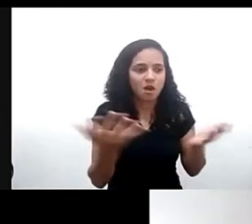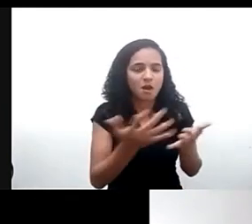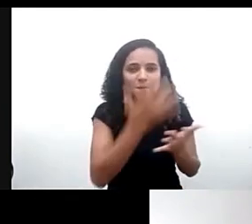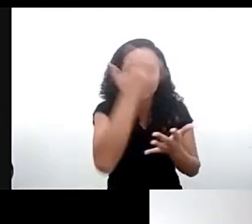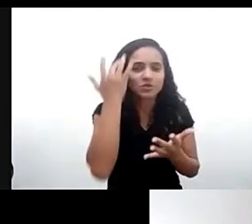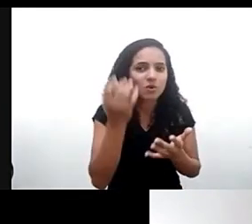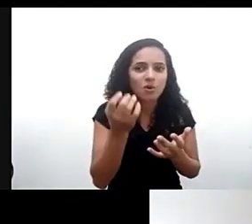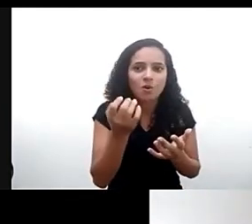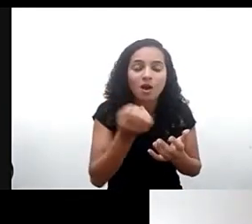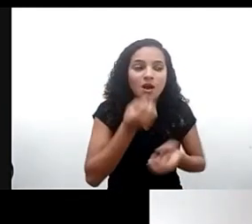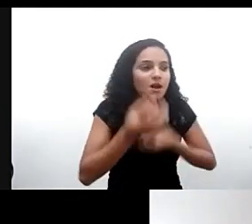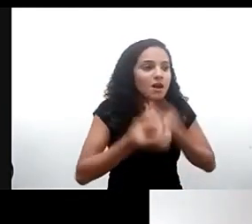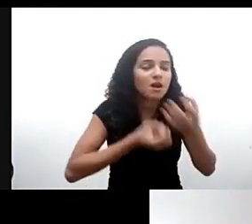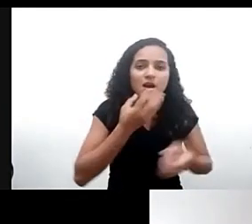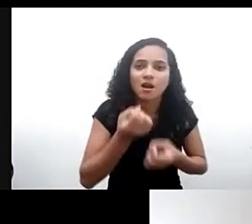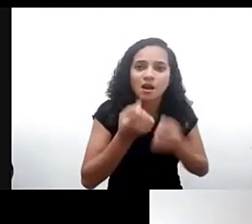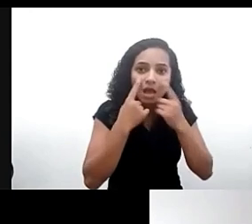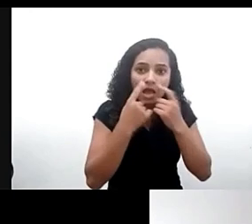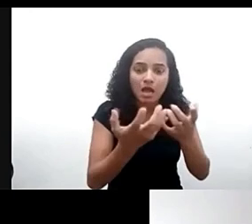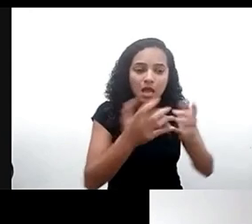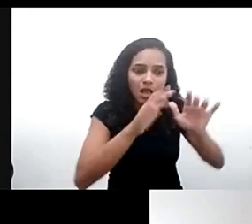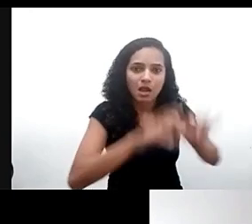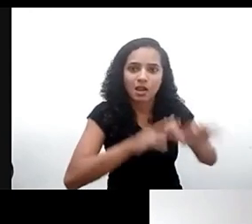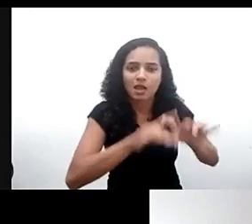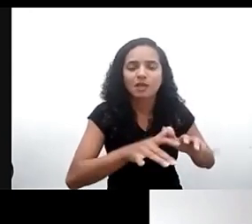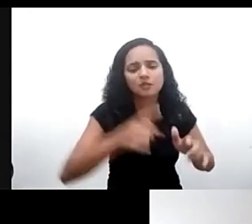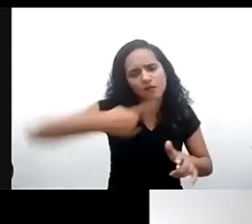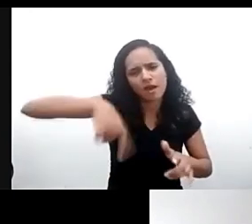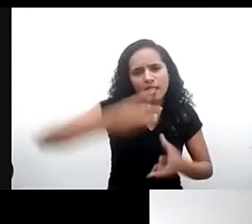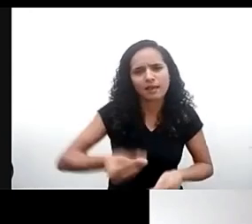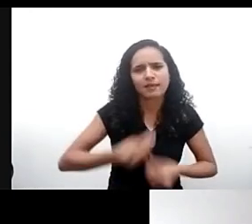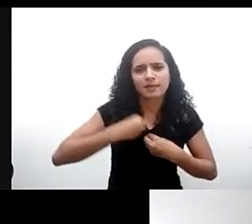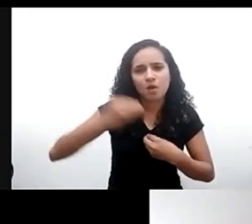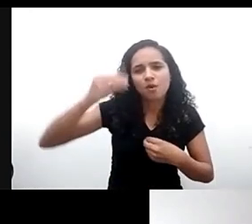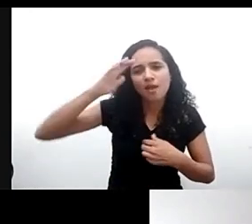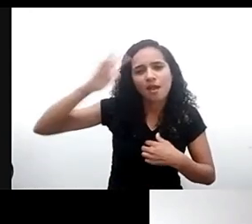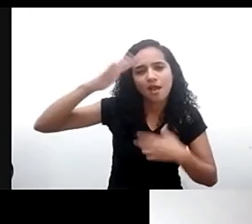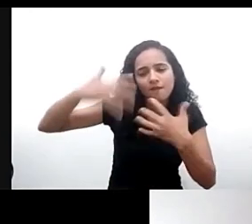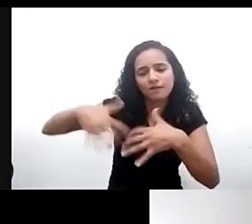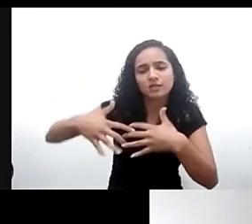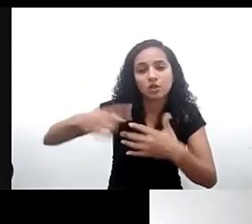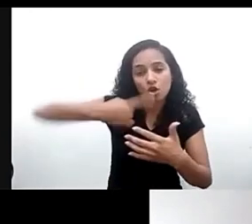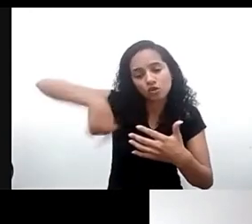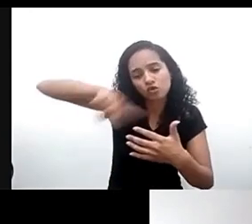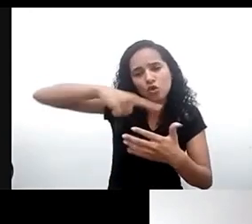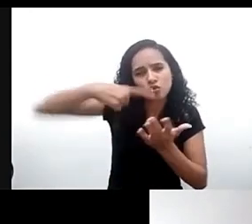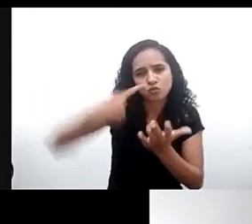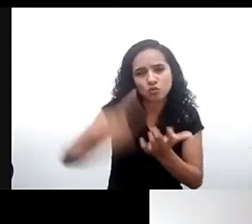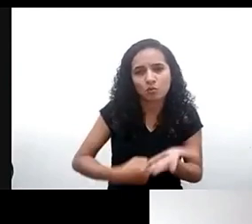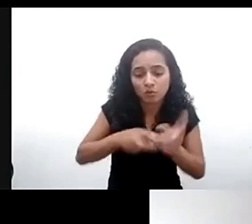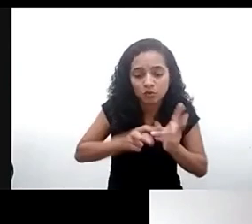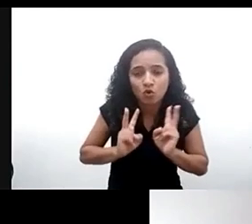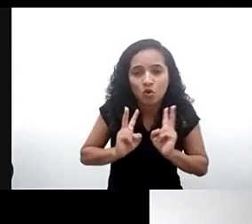em todos nós muitas reflexões mas aqui fica o nosso compromisso de seguir com os debates e